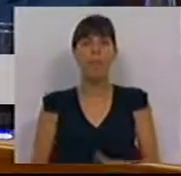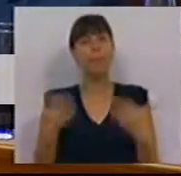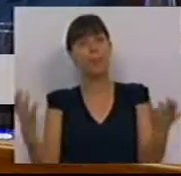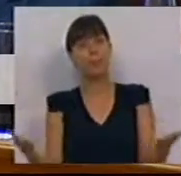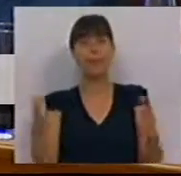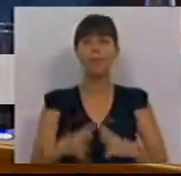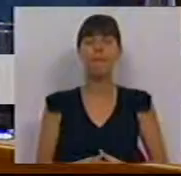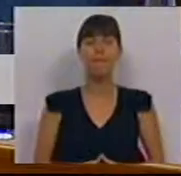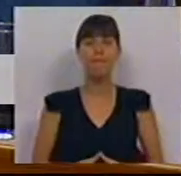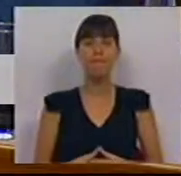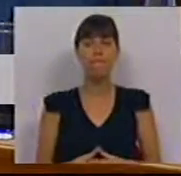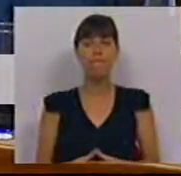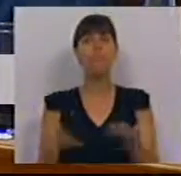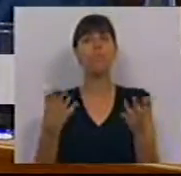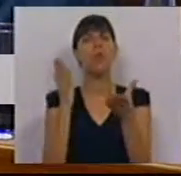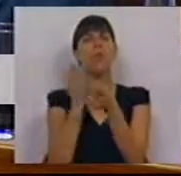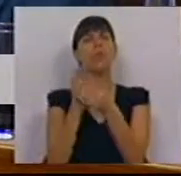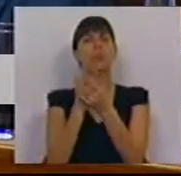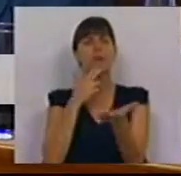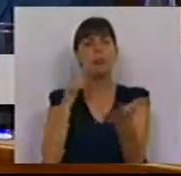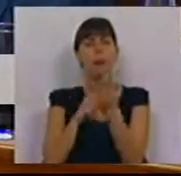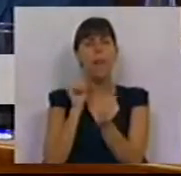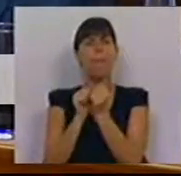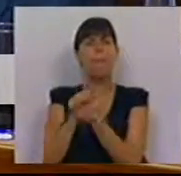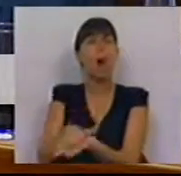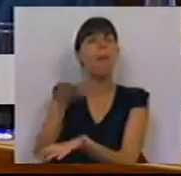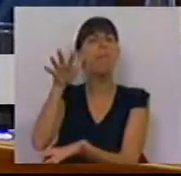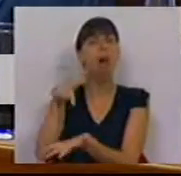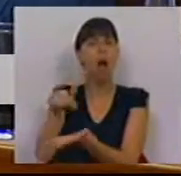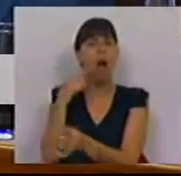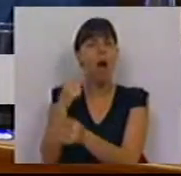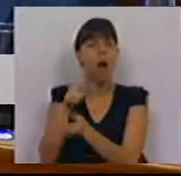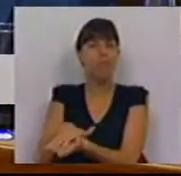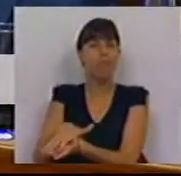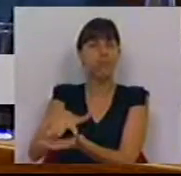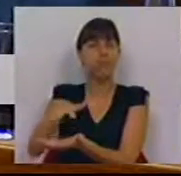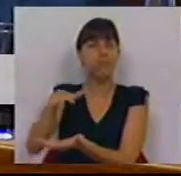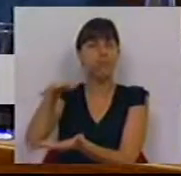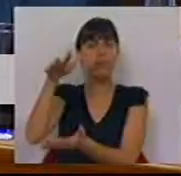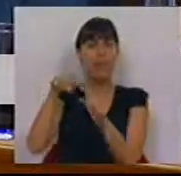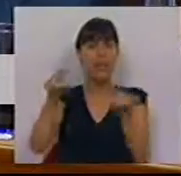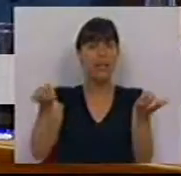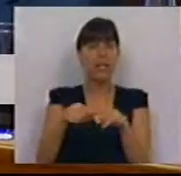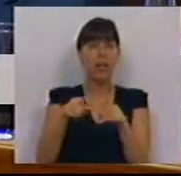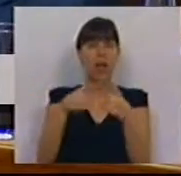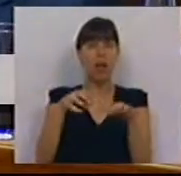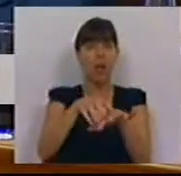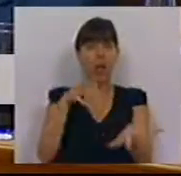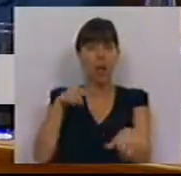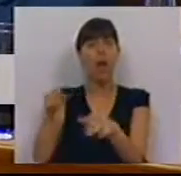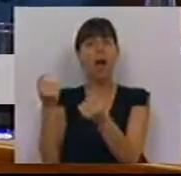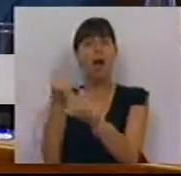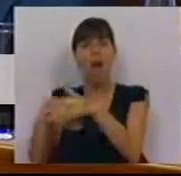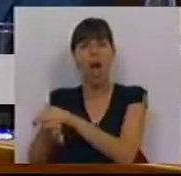portanto e os processos físicos sem papel continuam amontoados das salas de audiências e das garagens